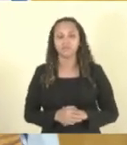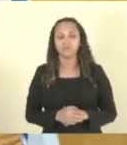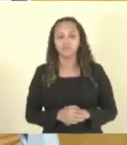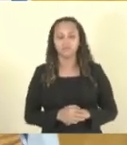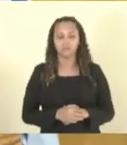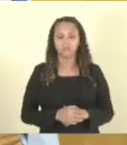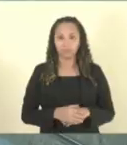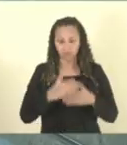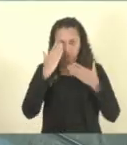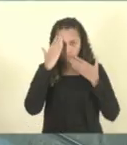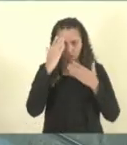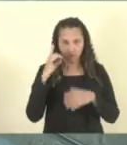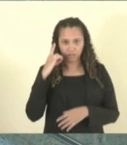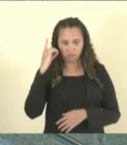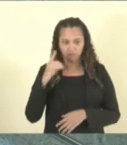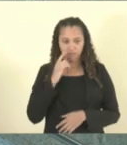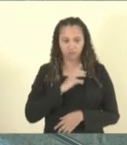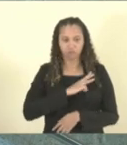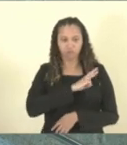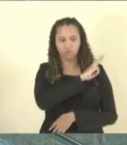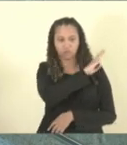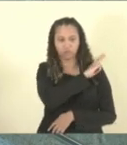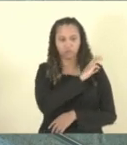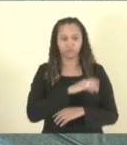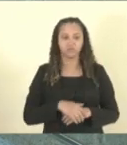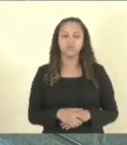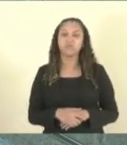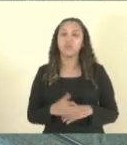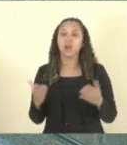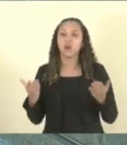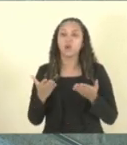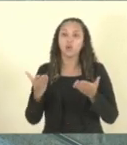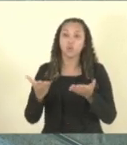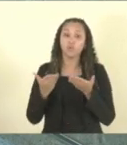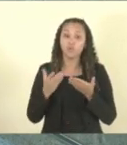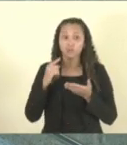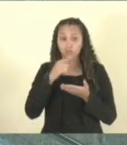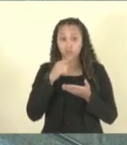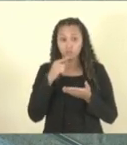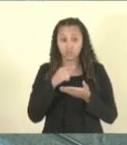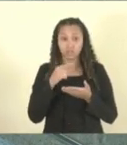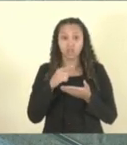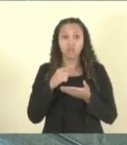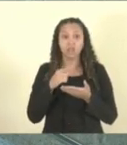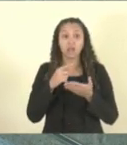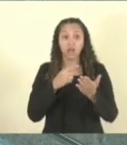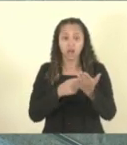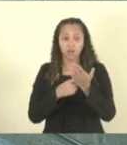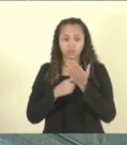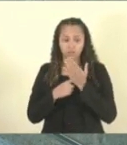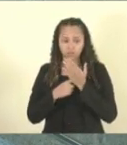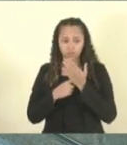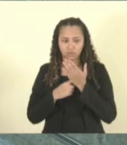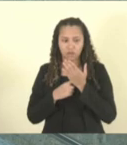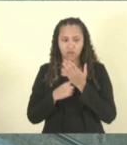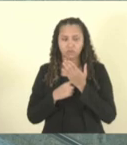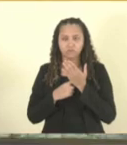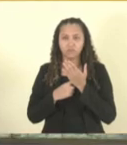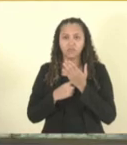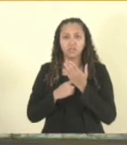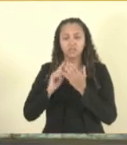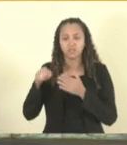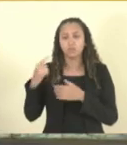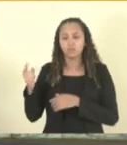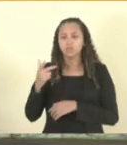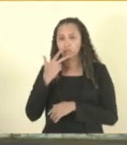Muito obrigado, deputado Coronel Welito. Depois vou convidar a Exª para nos auxiliar aqui um pouquinho na mesa, que daqui a pouco